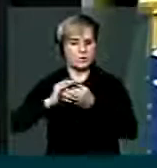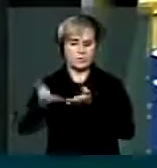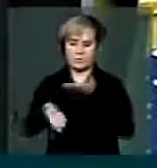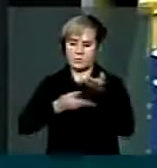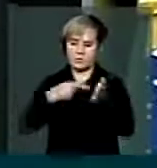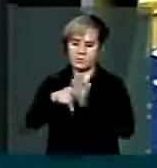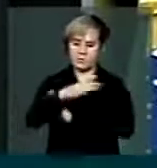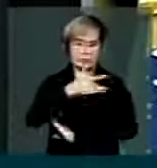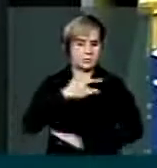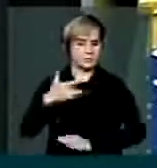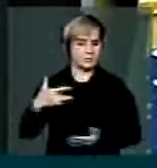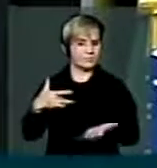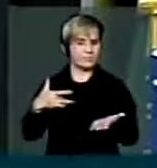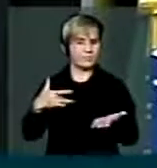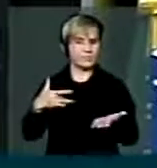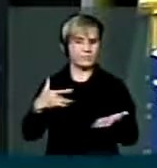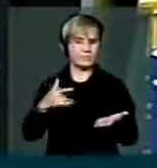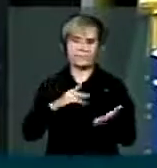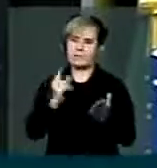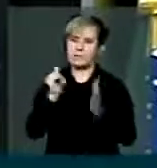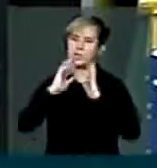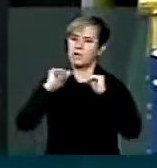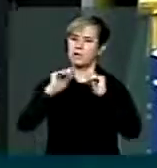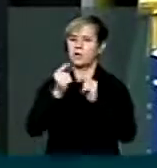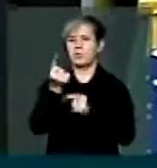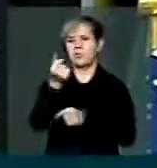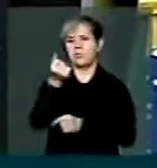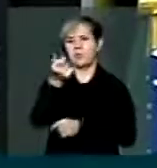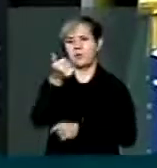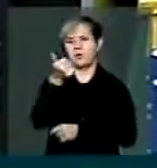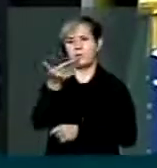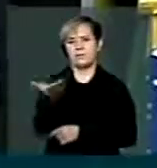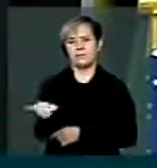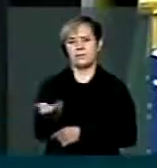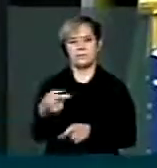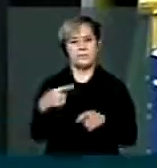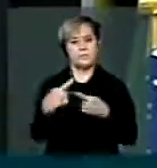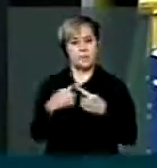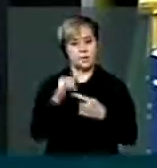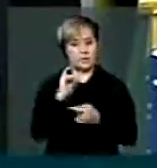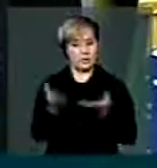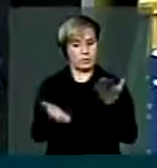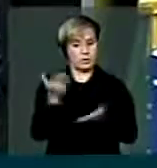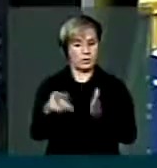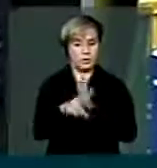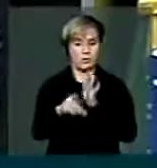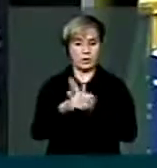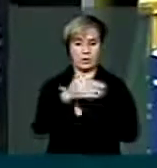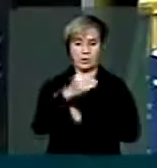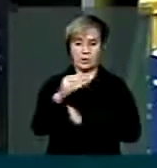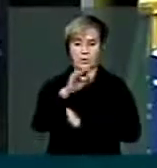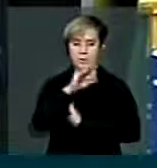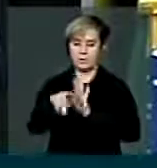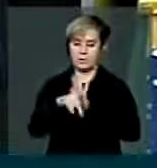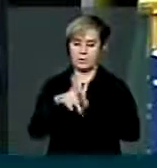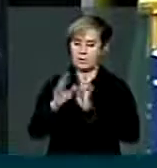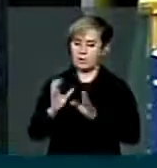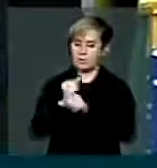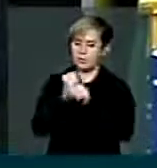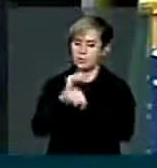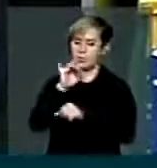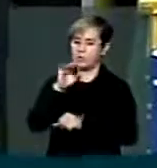atendimento, tenha um financiamento tão pífio. Até porque, se compararmos dos 100% do orçamento, apenas